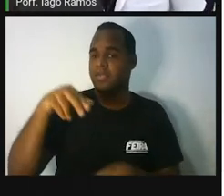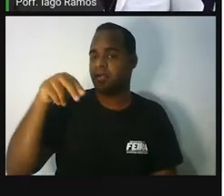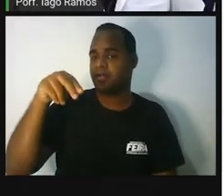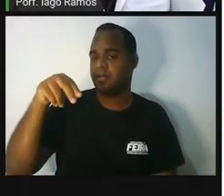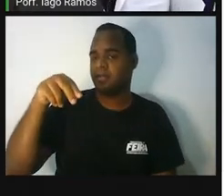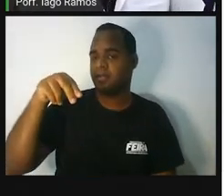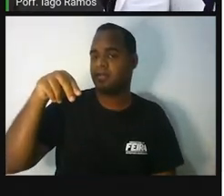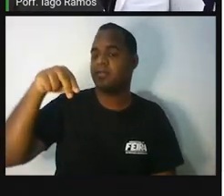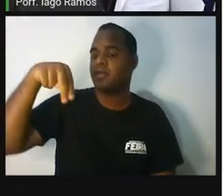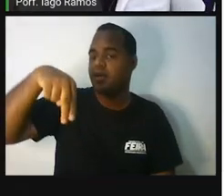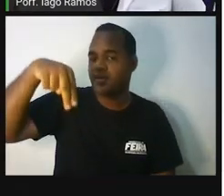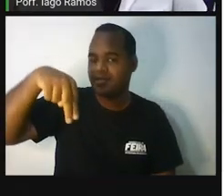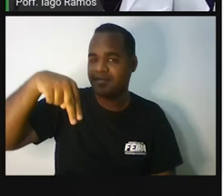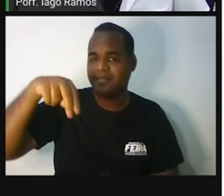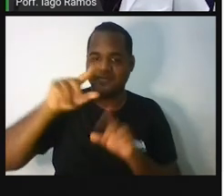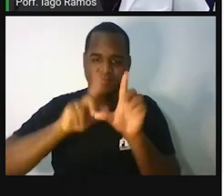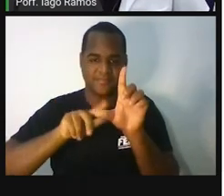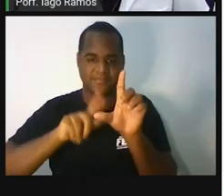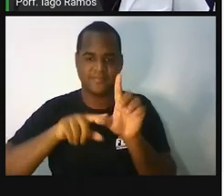N de nascimento. Tá bom?